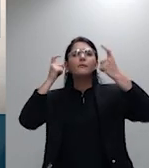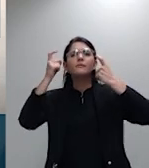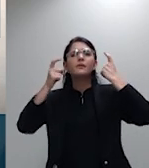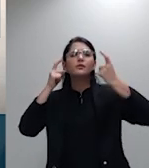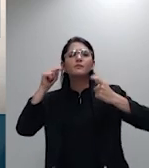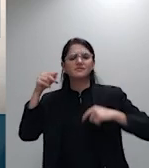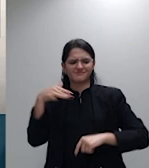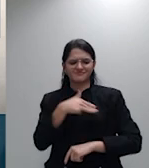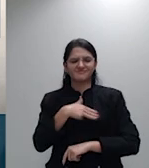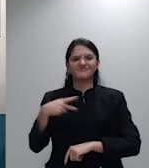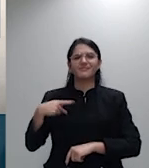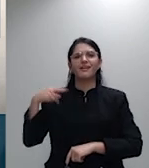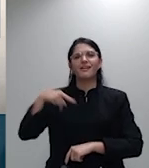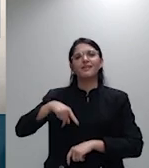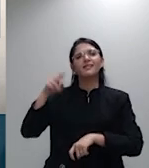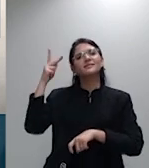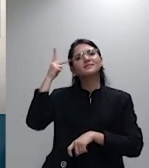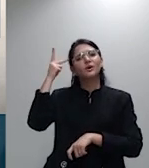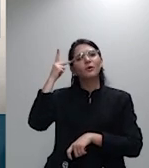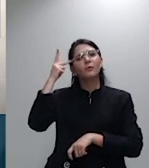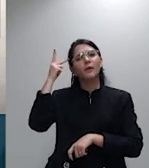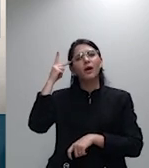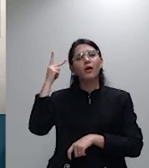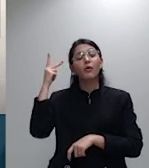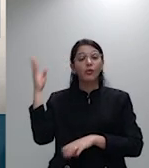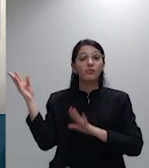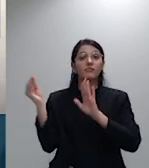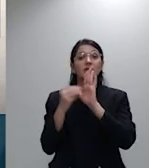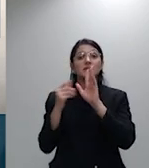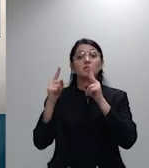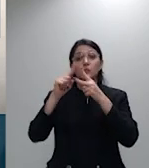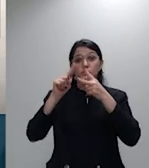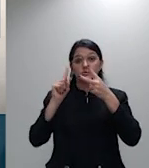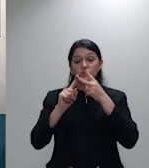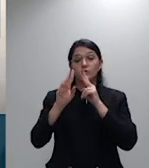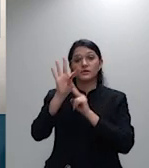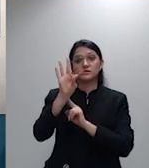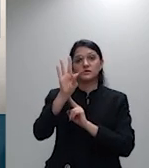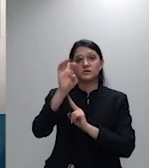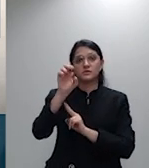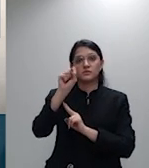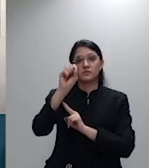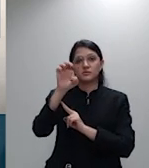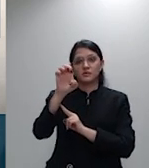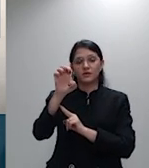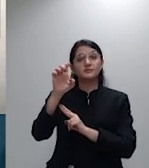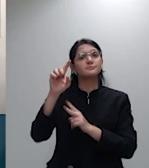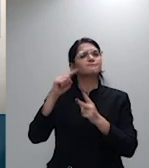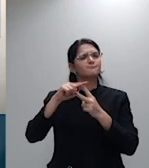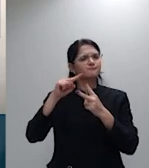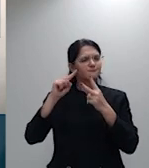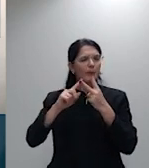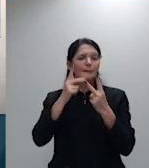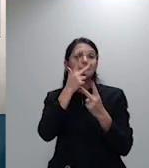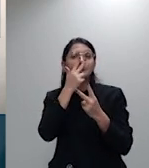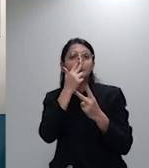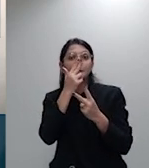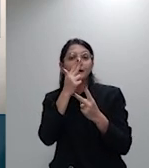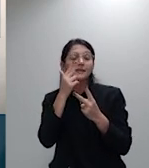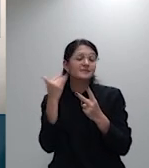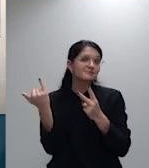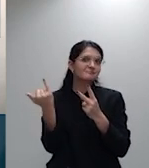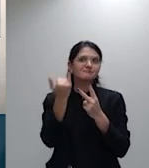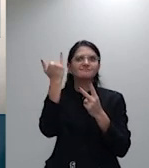fixação de duas teses que nos parecem profundamente importantes e necessárias